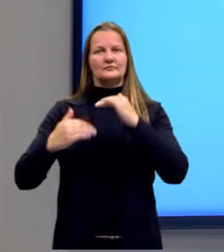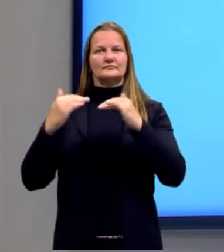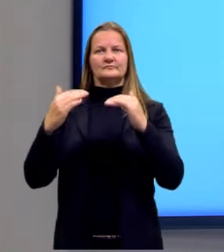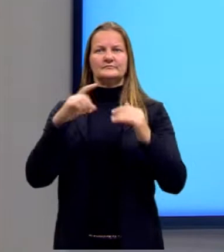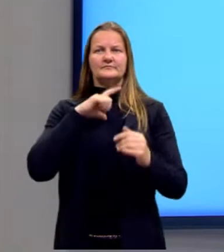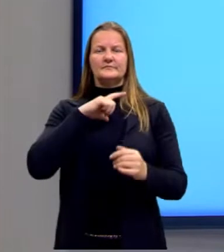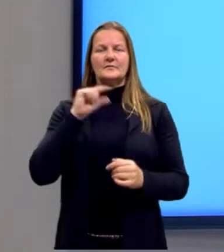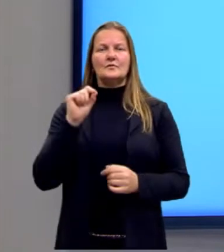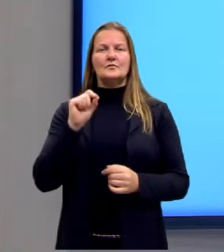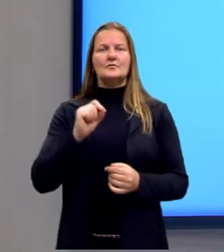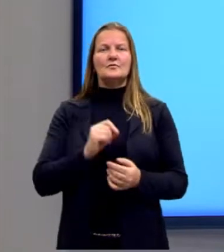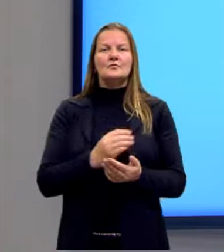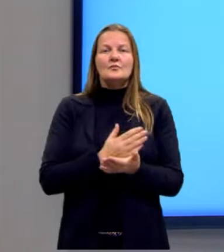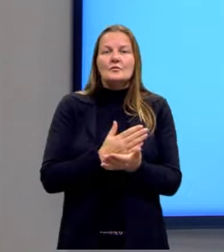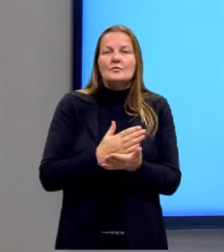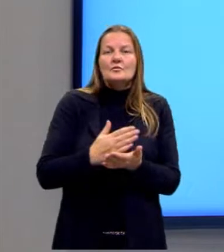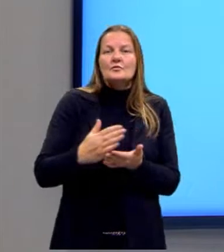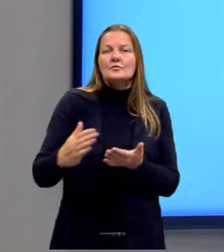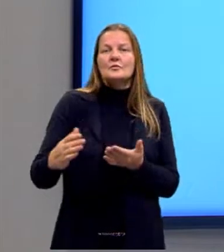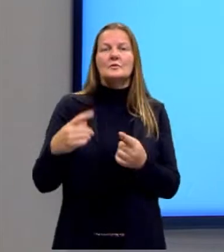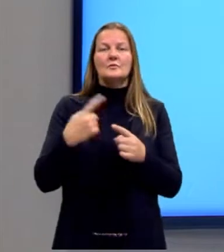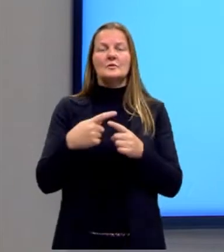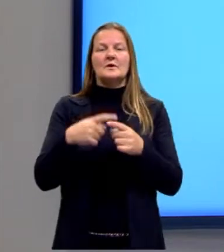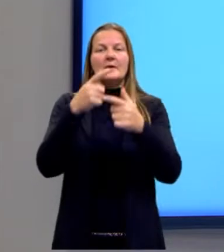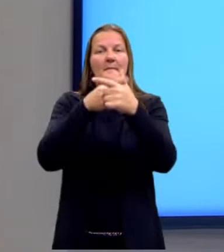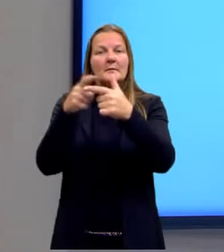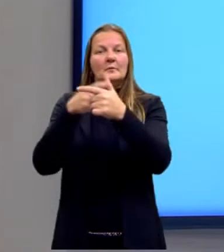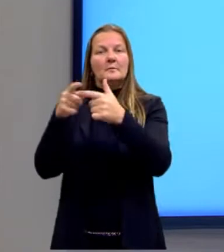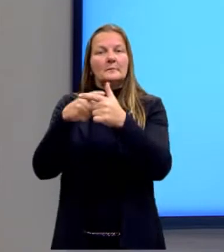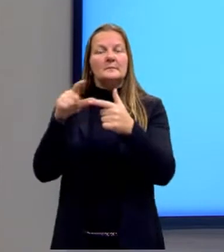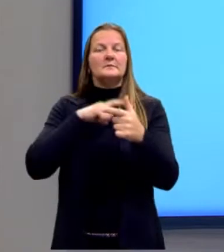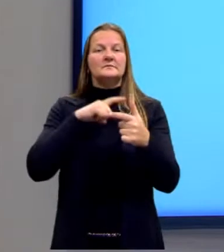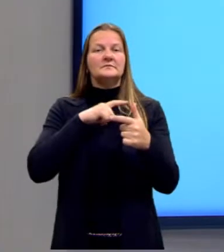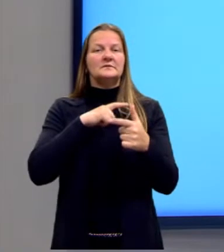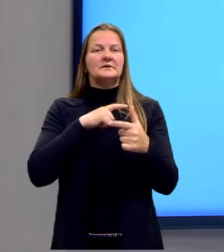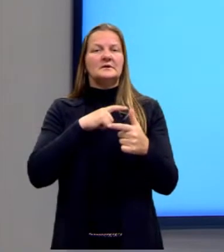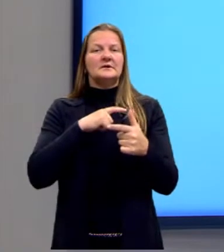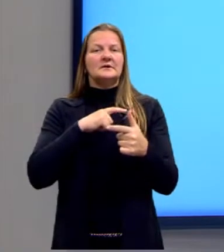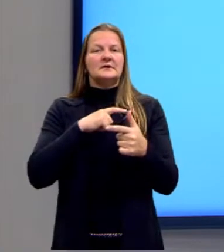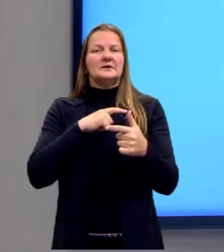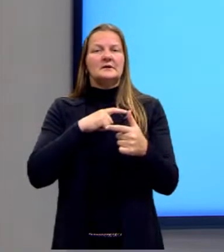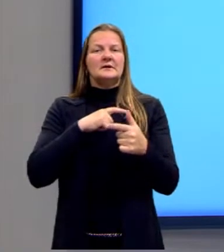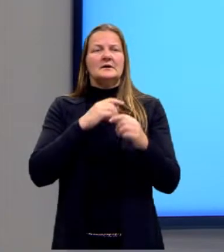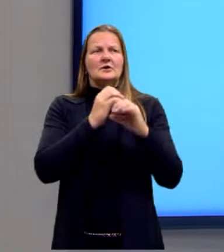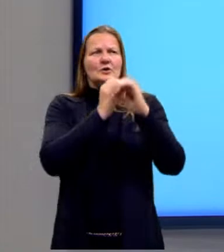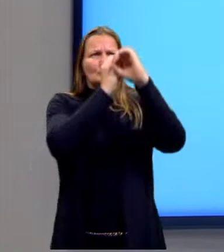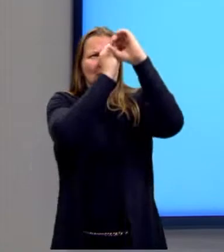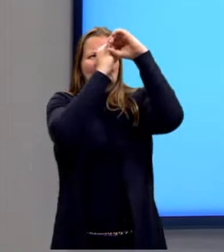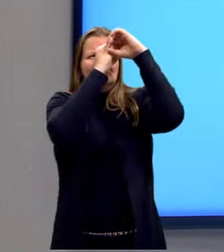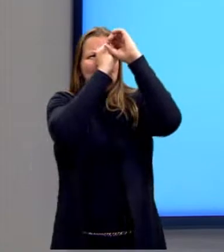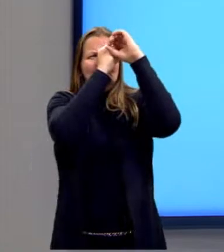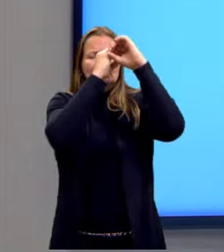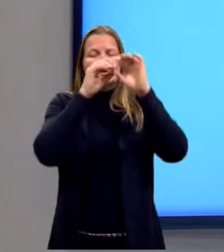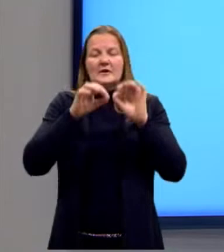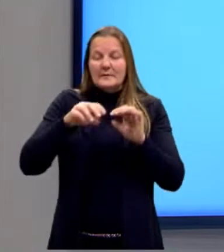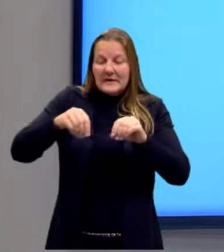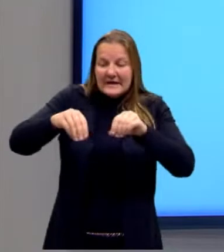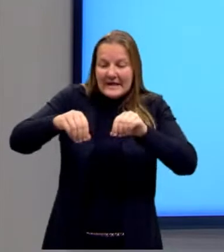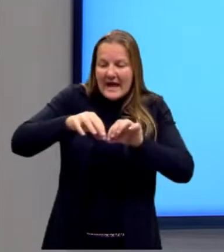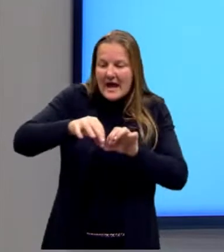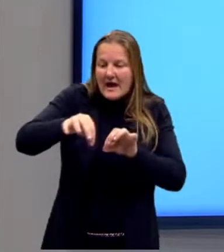se deu a partir, então, devido aos problemas gerados, seja pela astronomia, a agrimensura, as